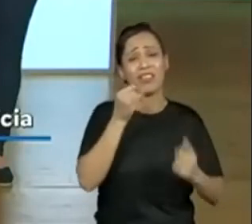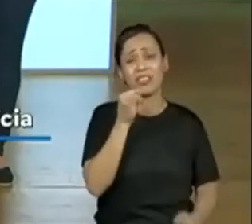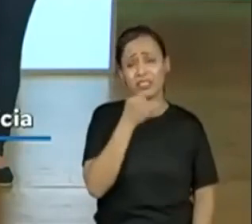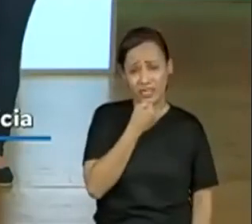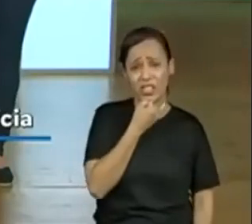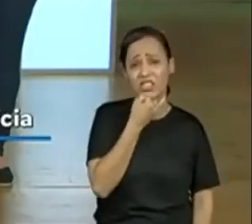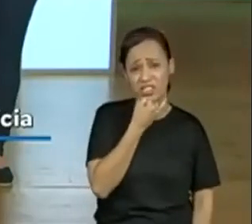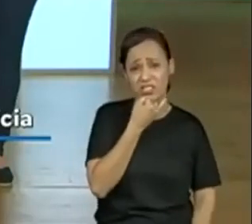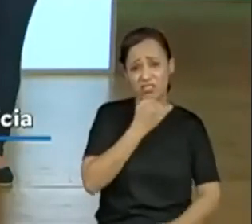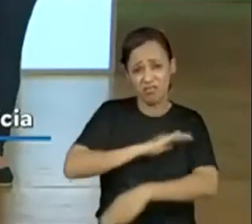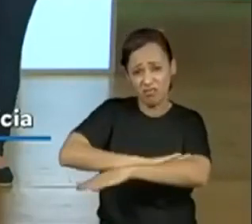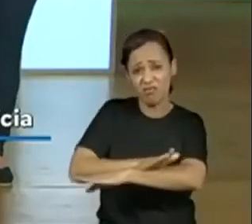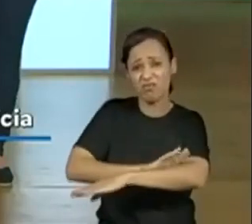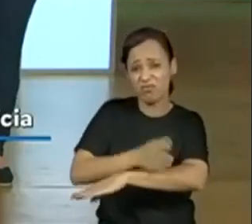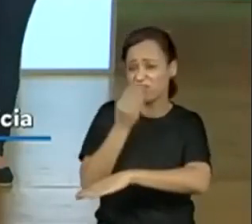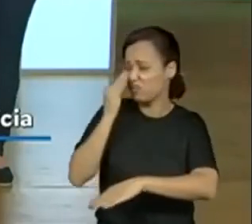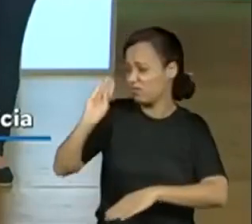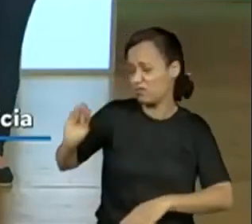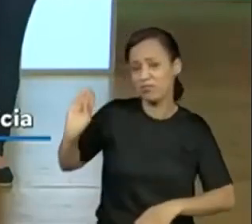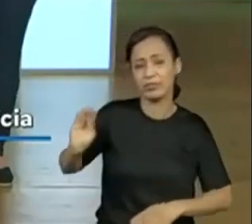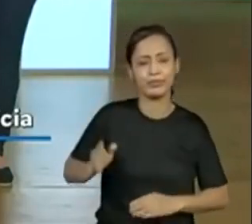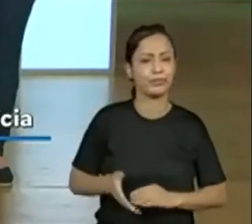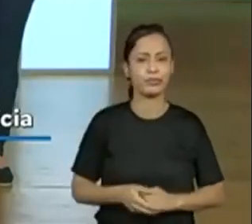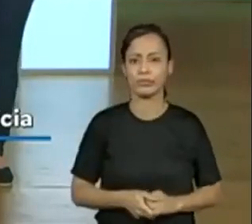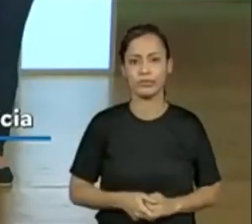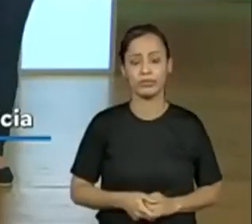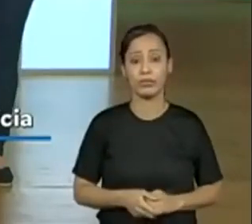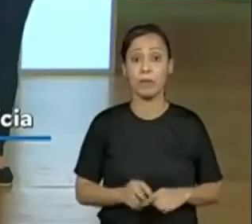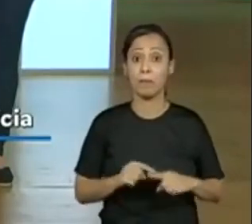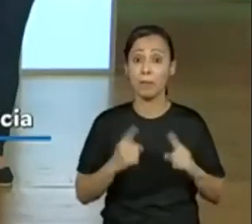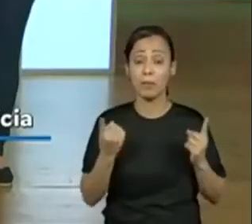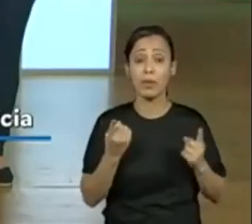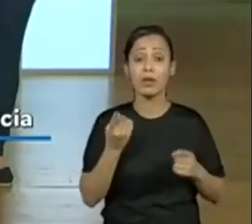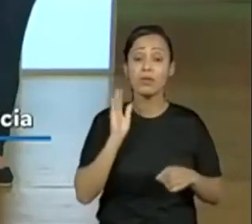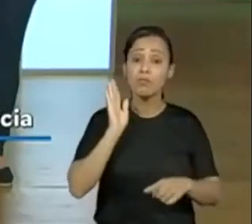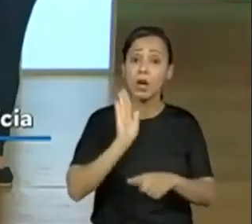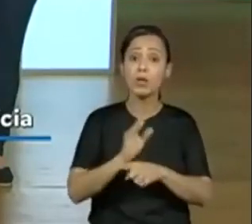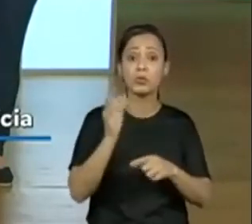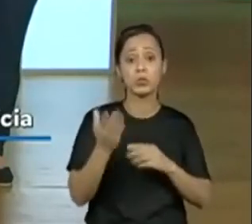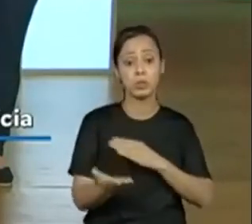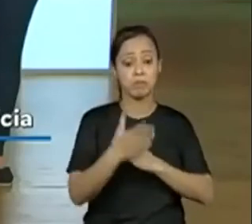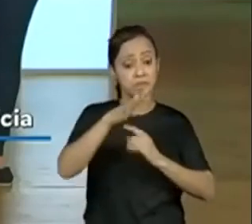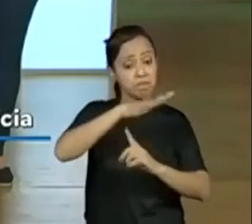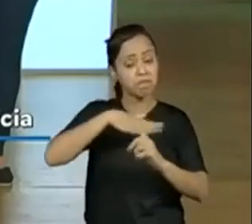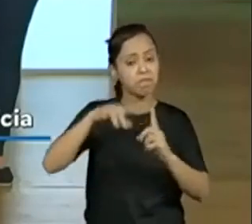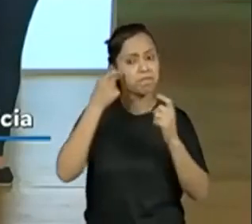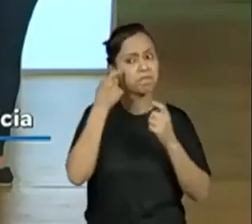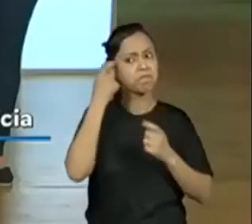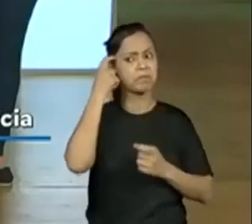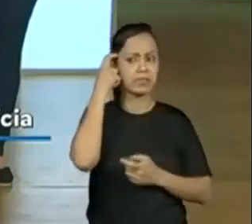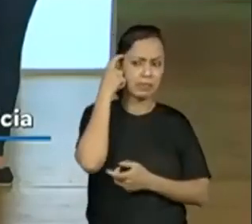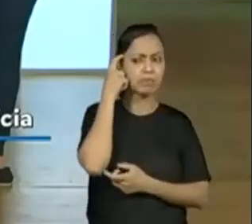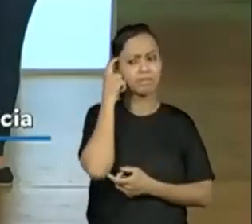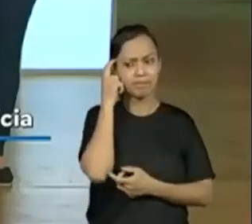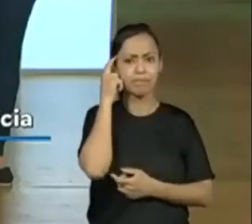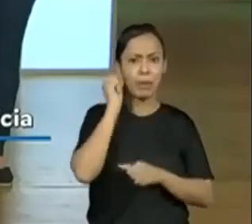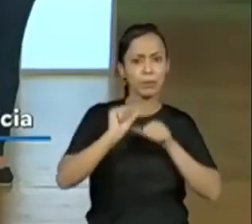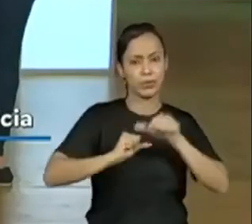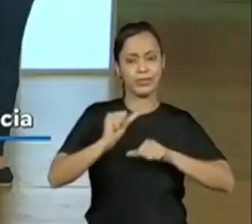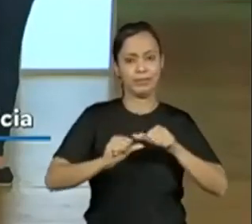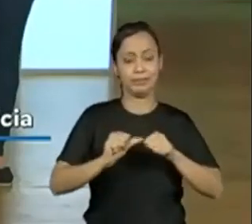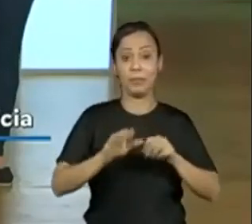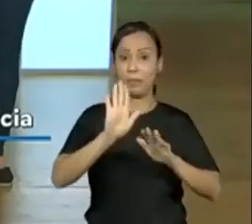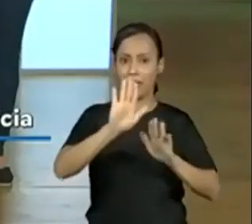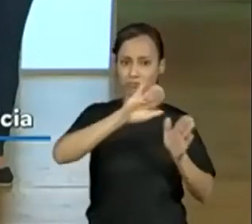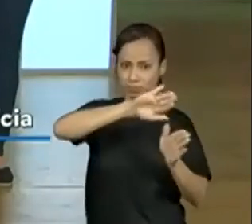vários aprendizados. Trouxe uma contribuição aí para o nosso saber. E voltando à parte do gênero, né, a